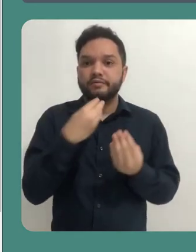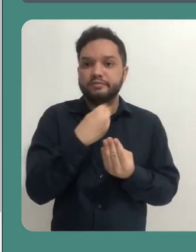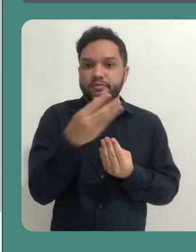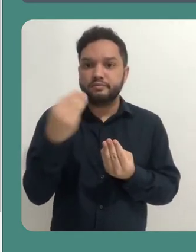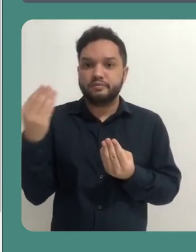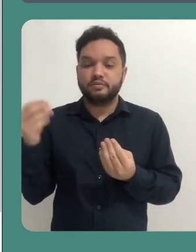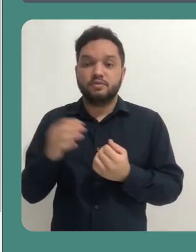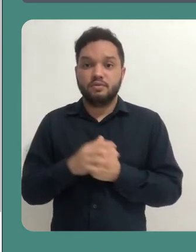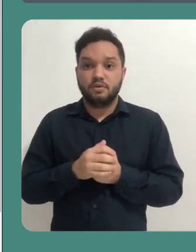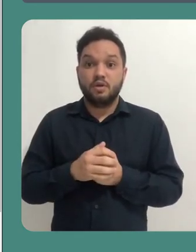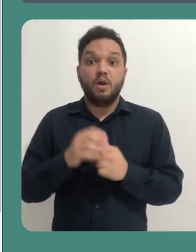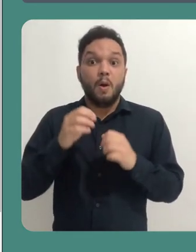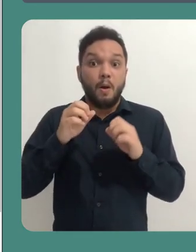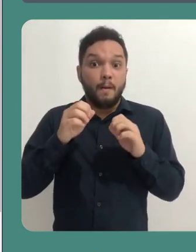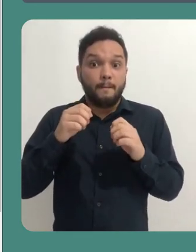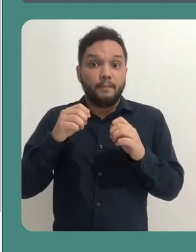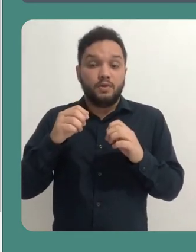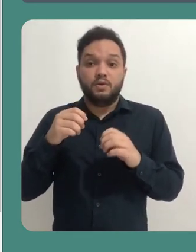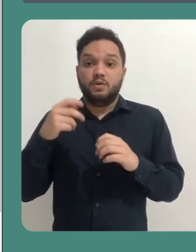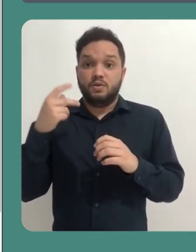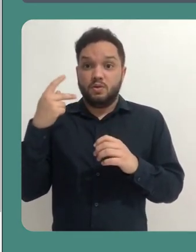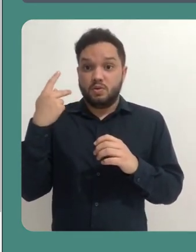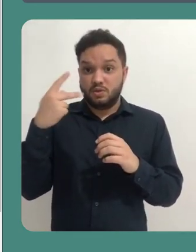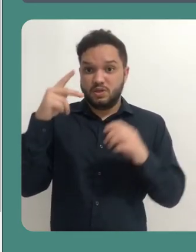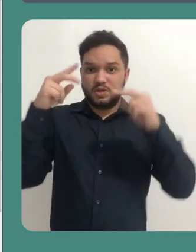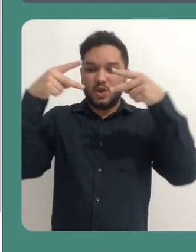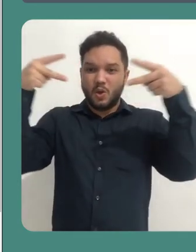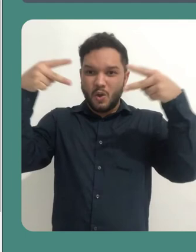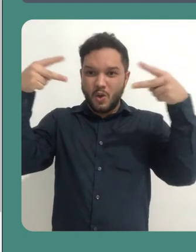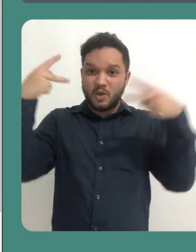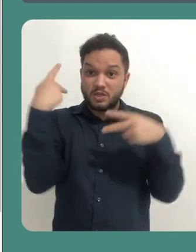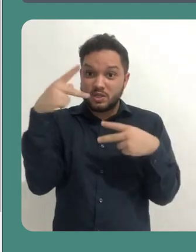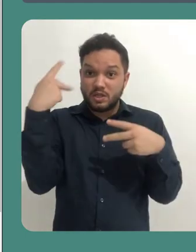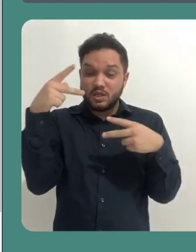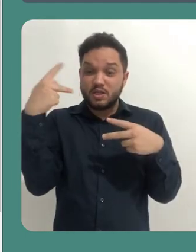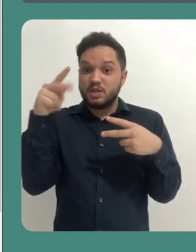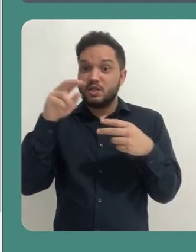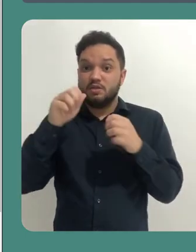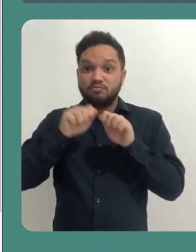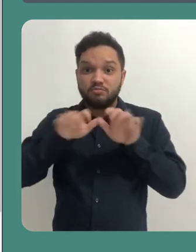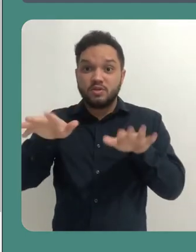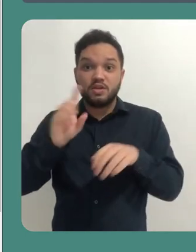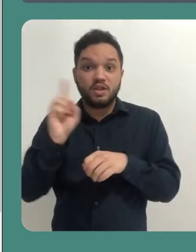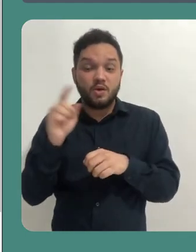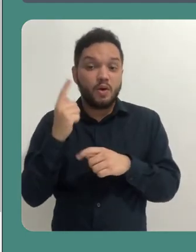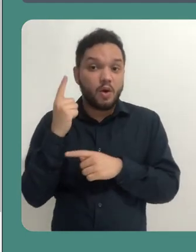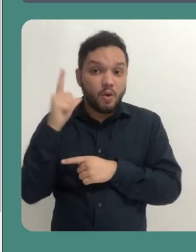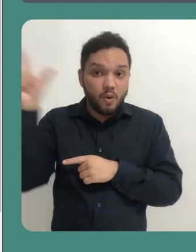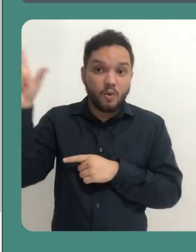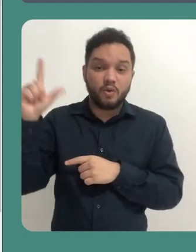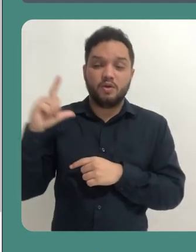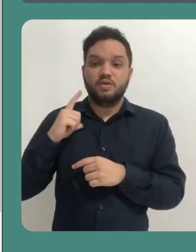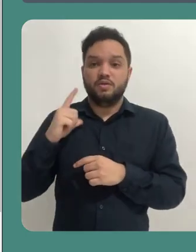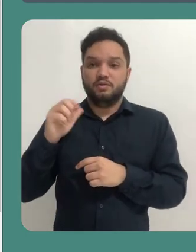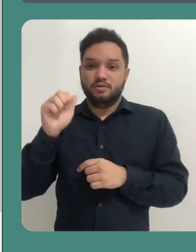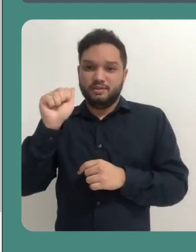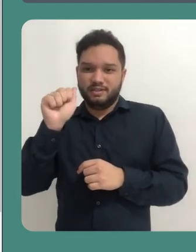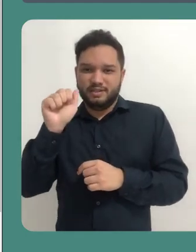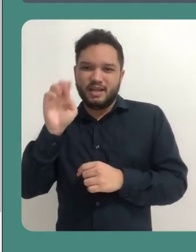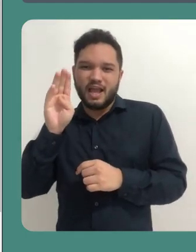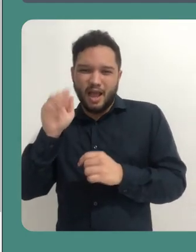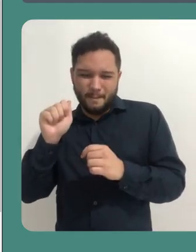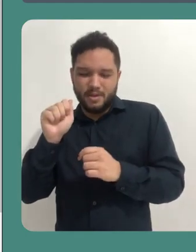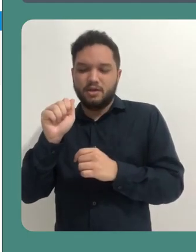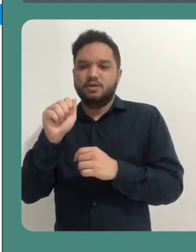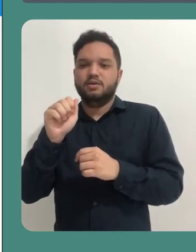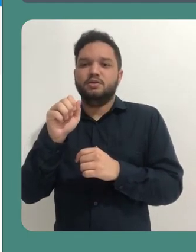link dessa comunidade. Não compartilhe o link que está no seu navegador. O link correto você vai encontrar aqui na